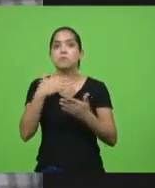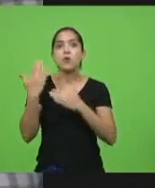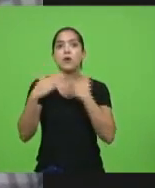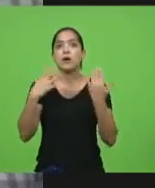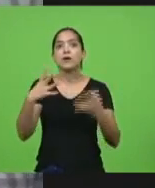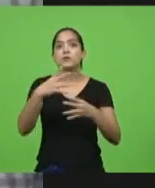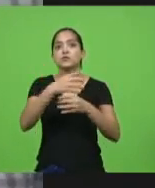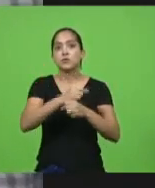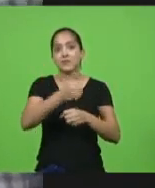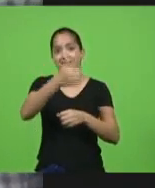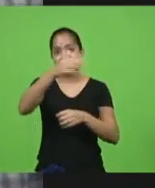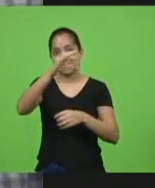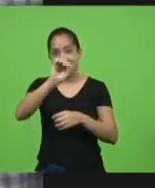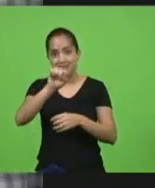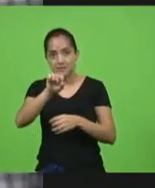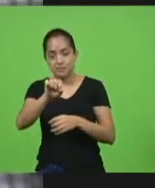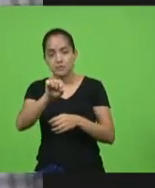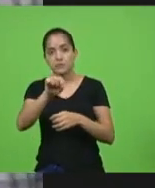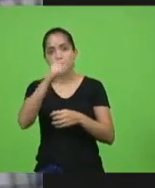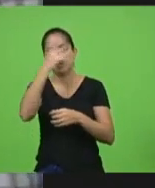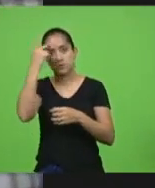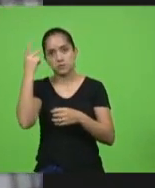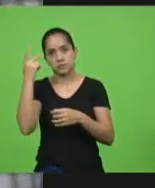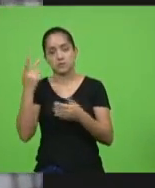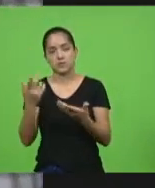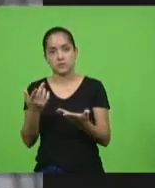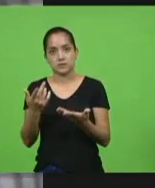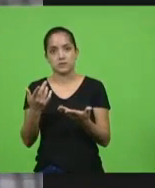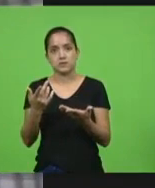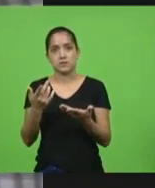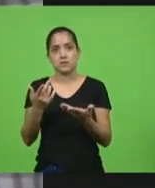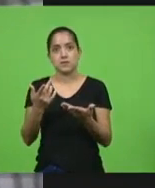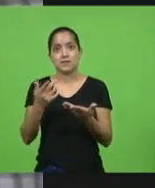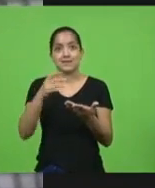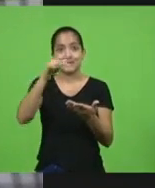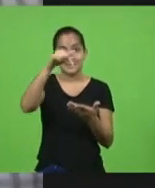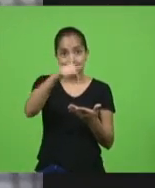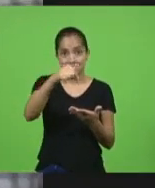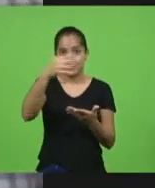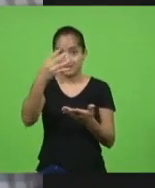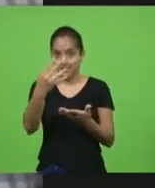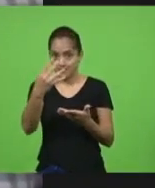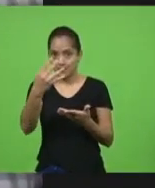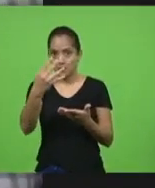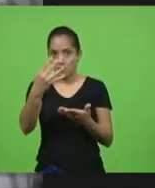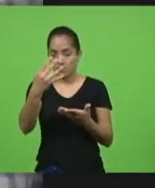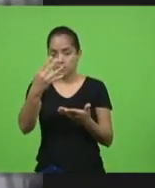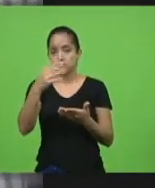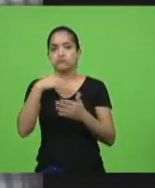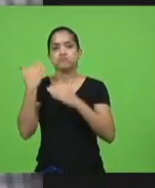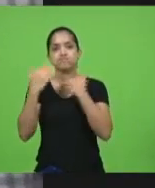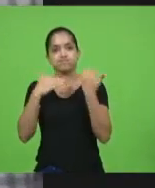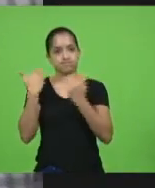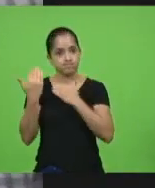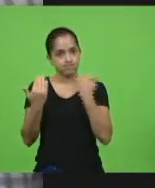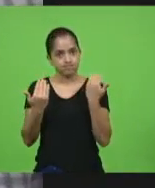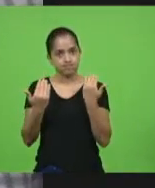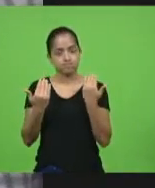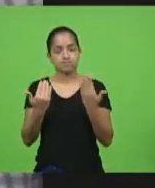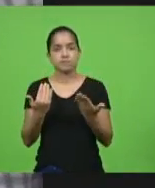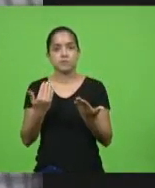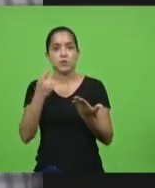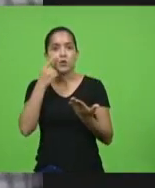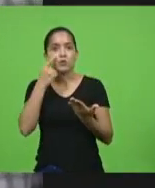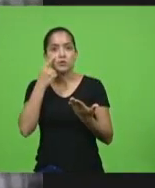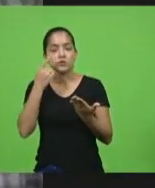pessoas contaminadas, das quais 74 perderam a vida. E quando a gente vê,